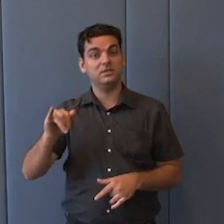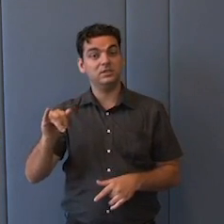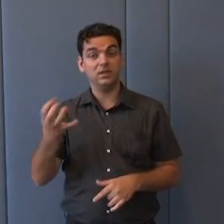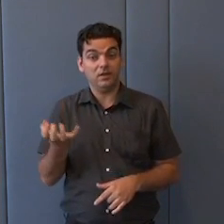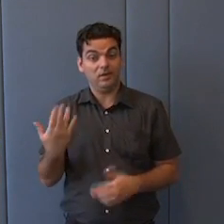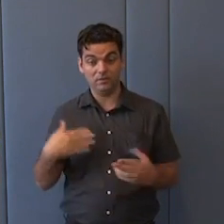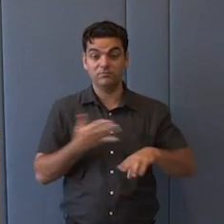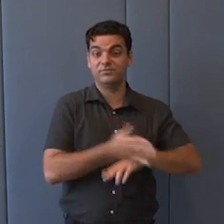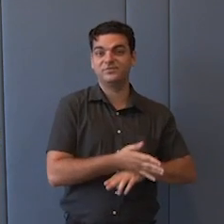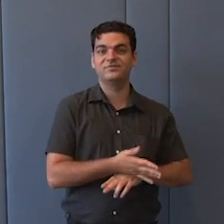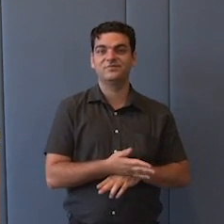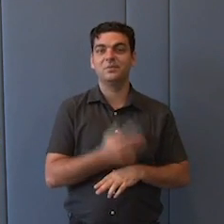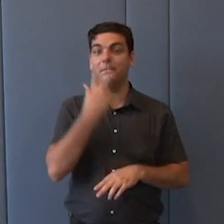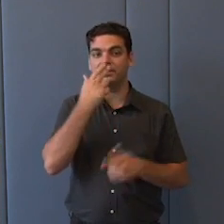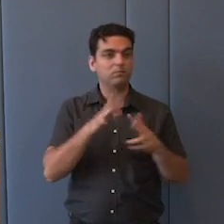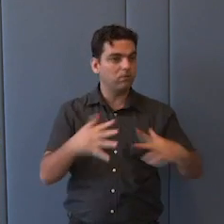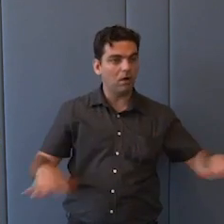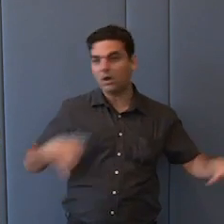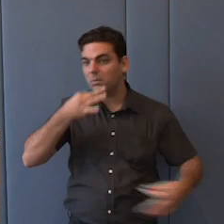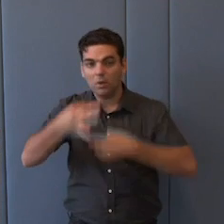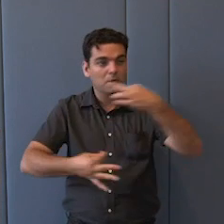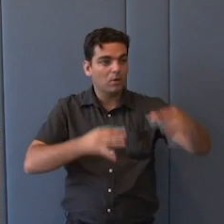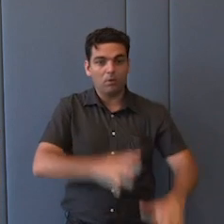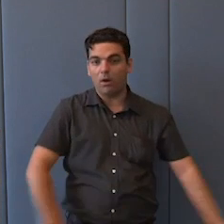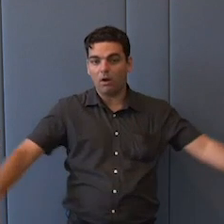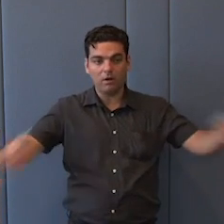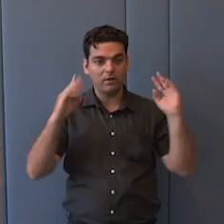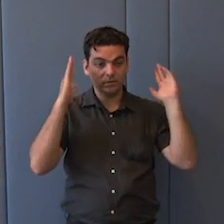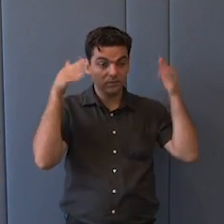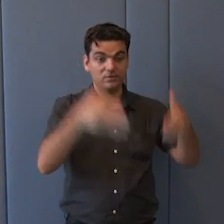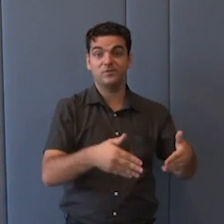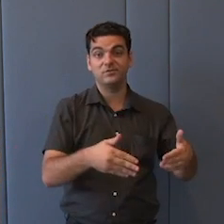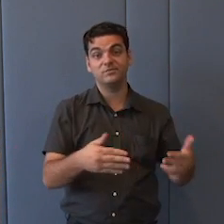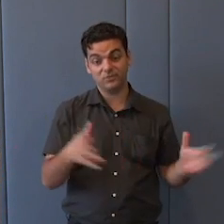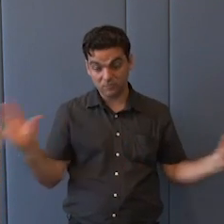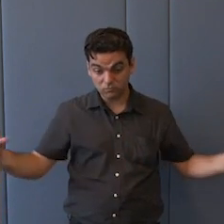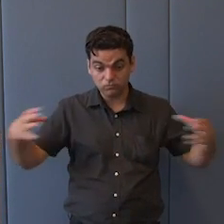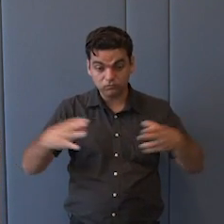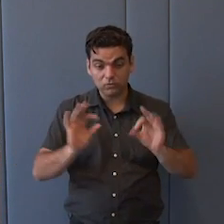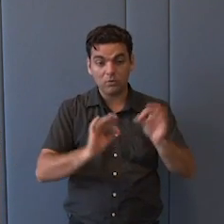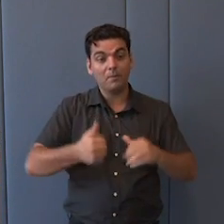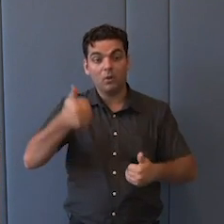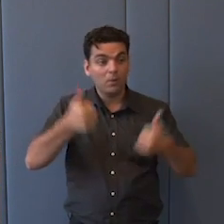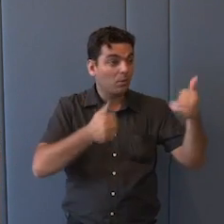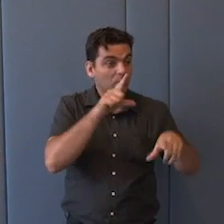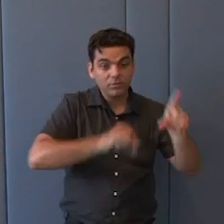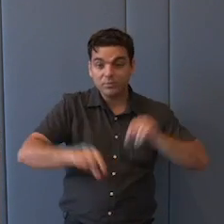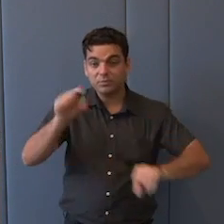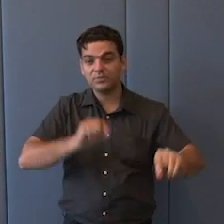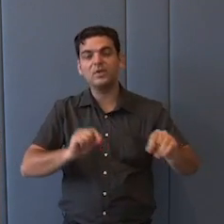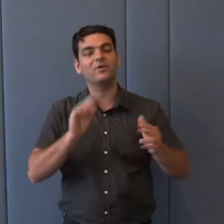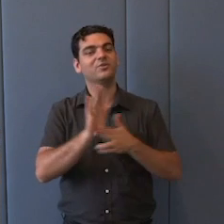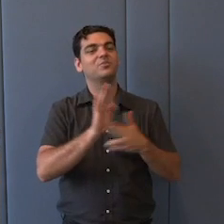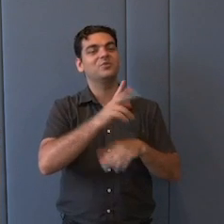oceano nacional, e não como se nós fôssemos uma ilha. Isso é uma coisa, acho que, para mim, fundamental.